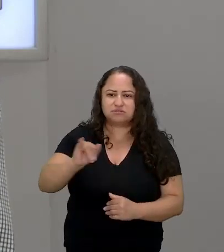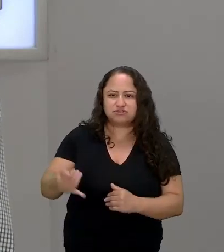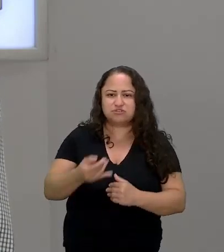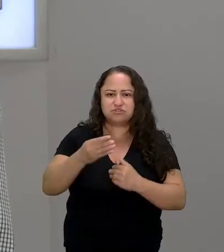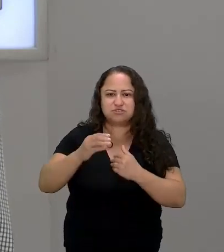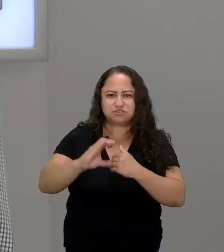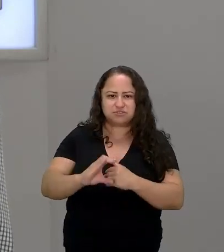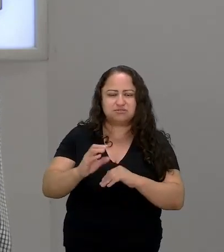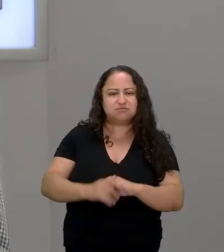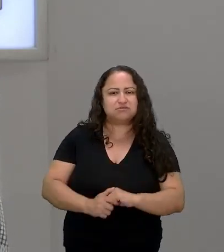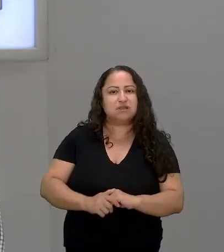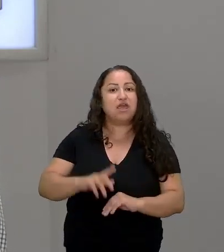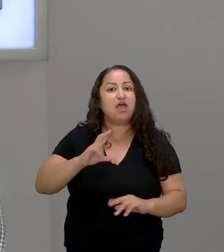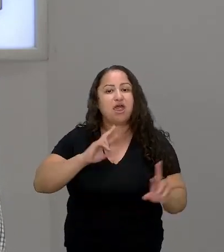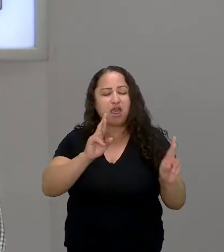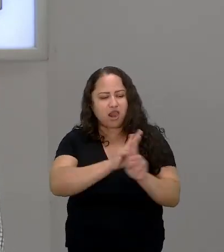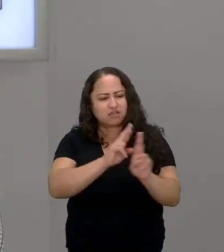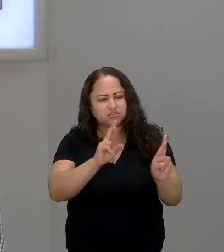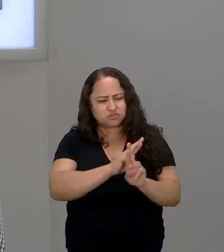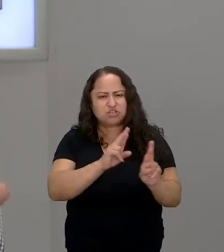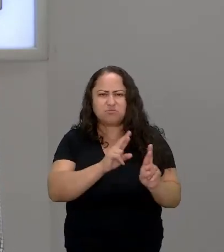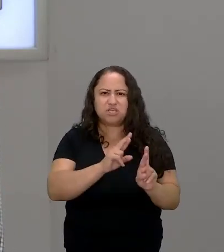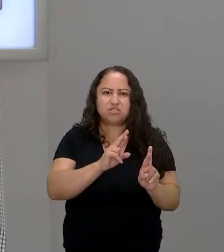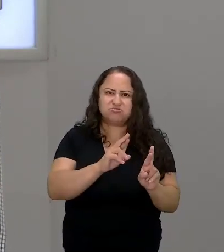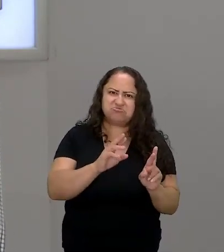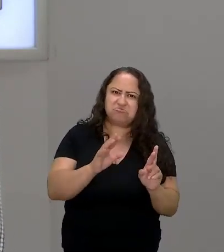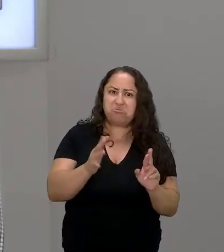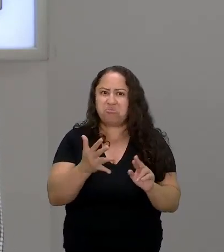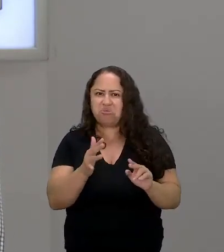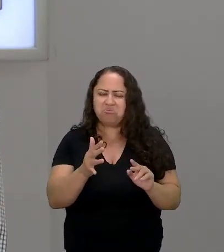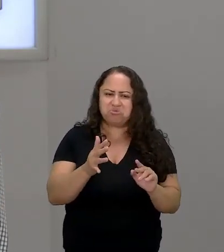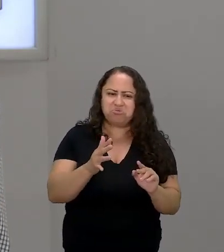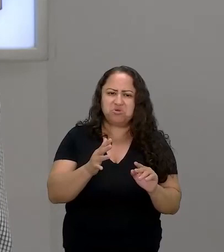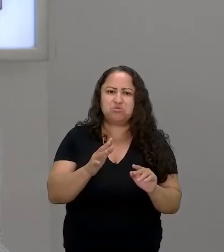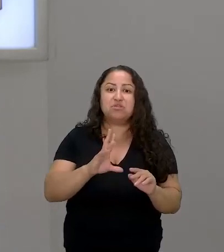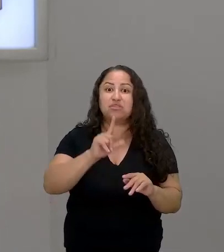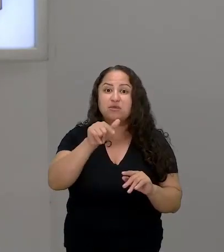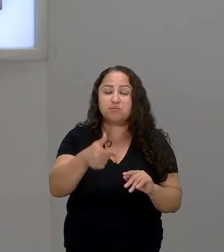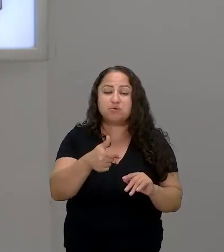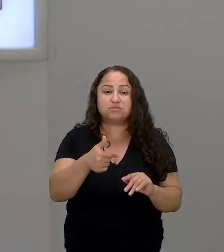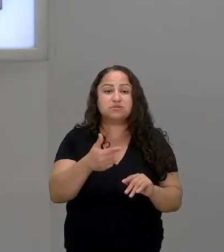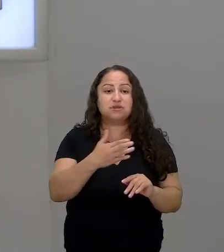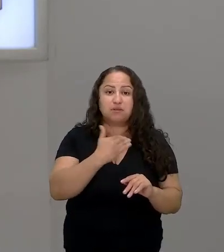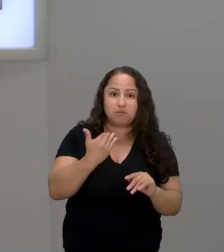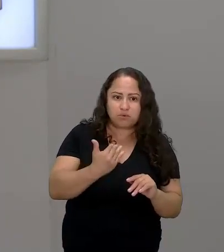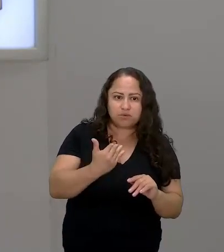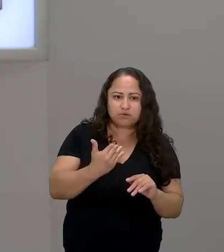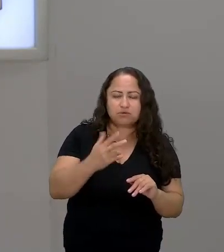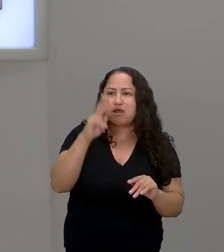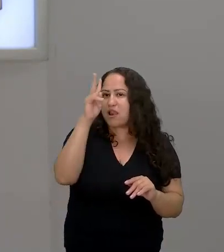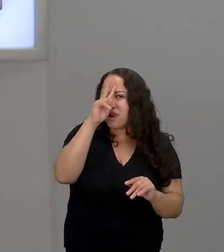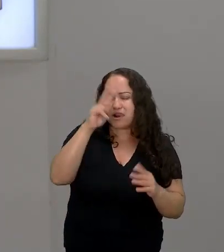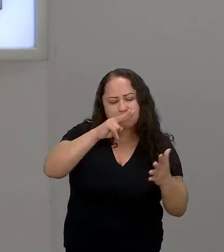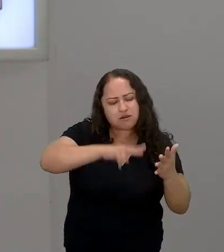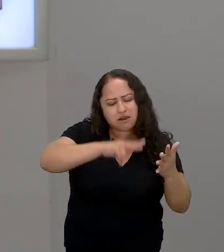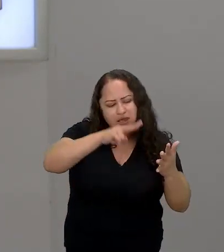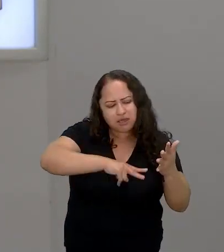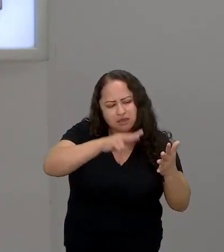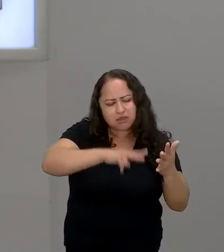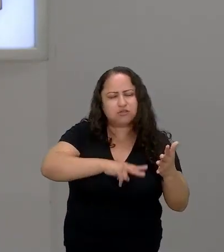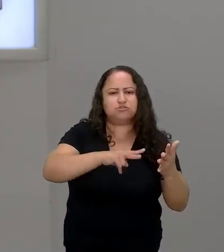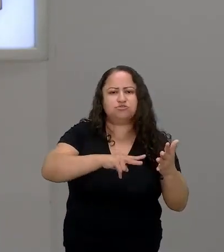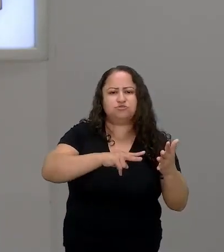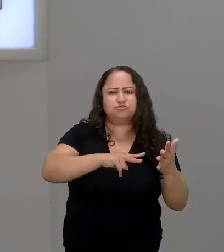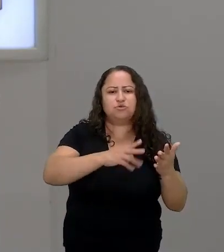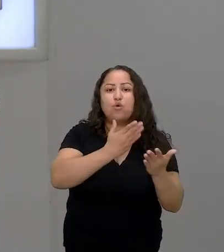tem um relacionamento bastante estável bastante importante com o judeu e aí lendo os estudos